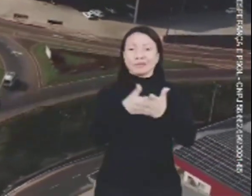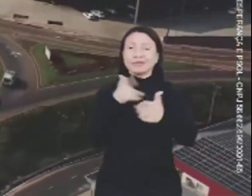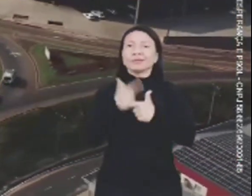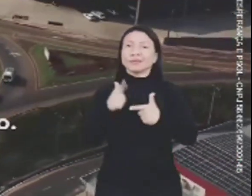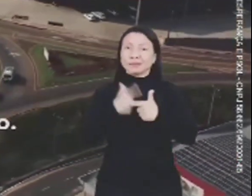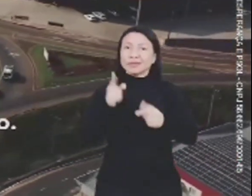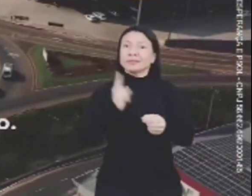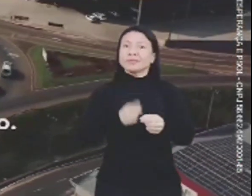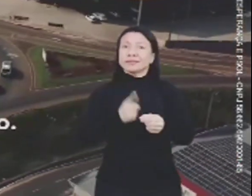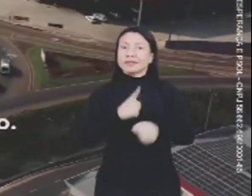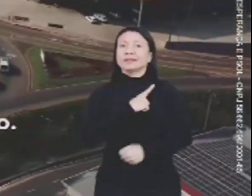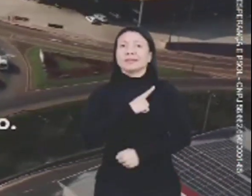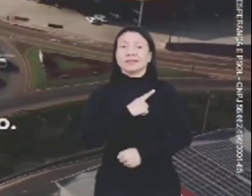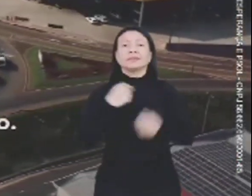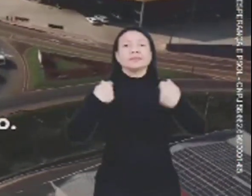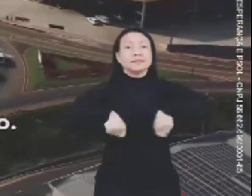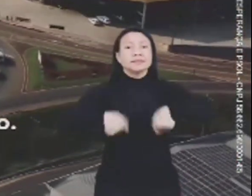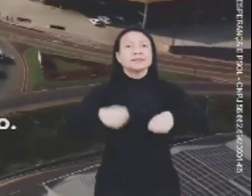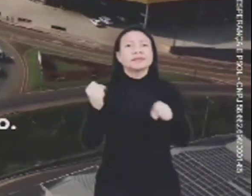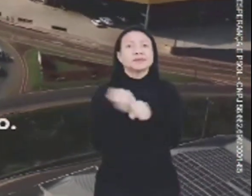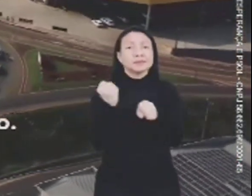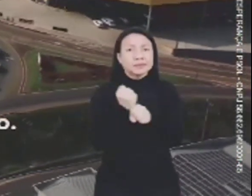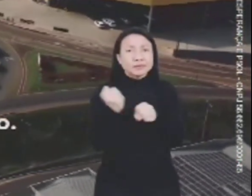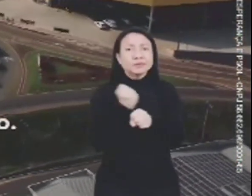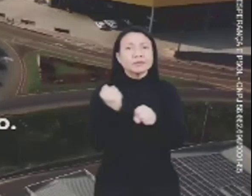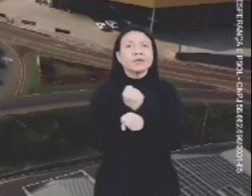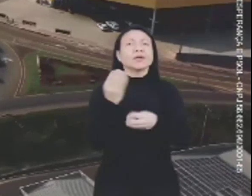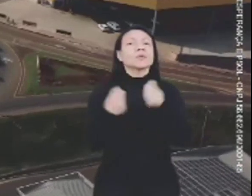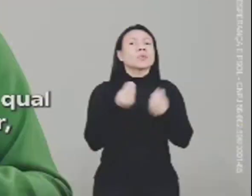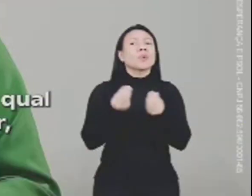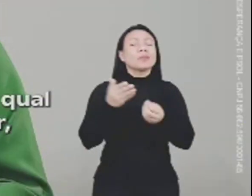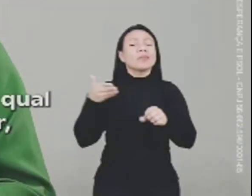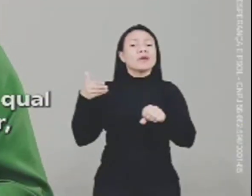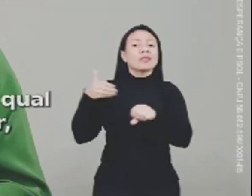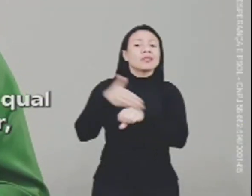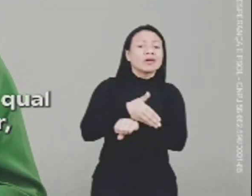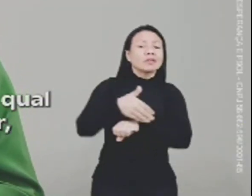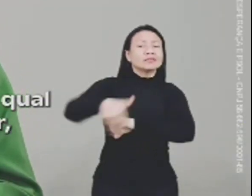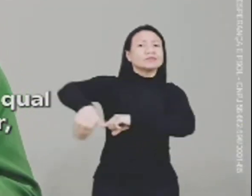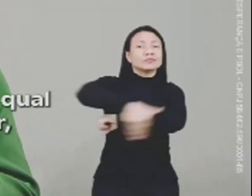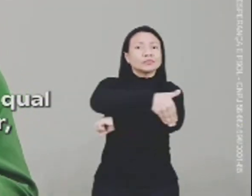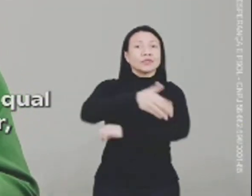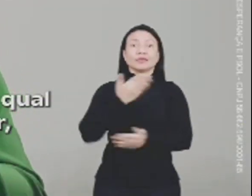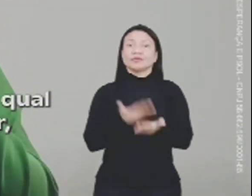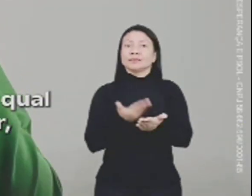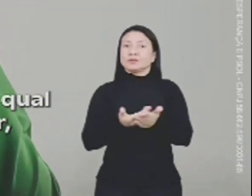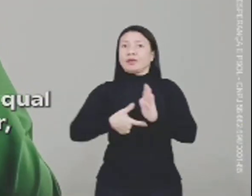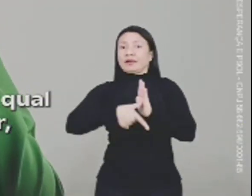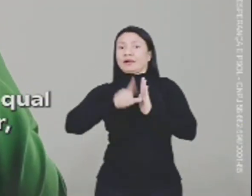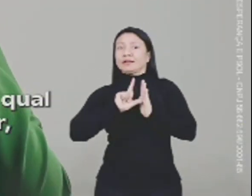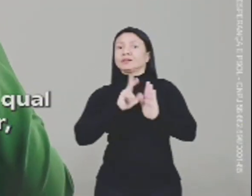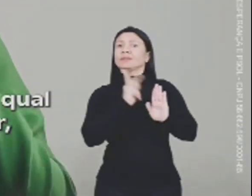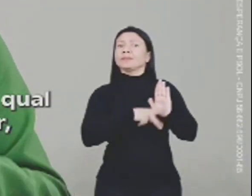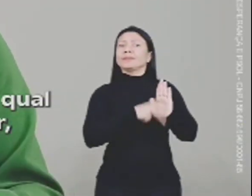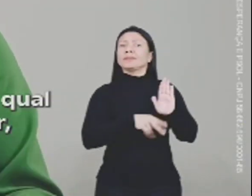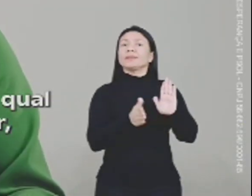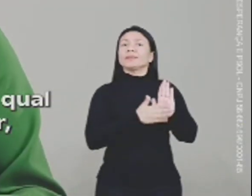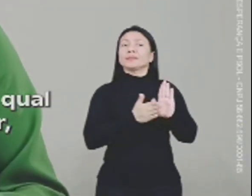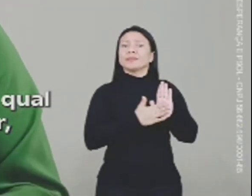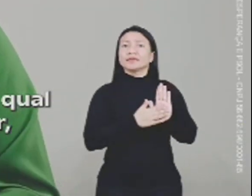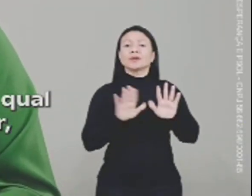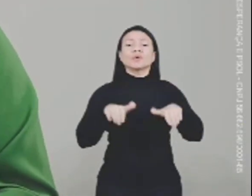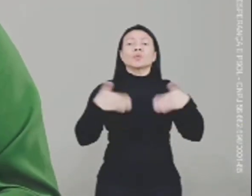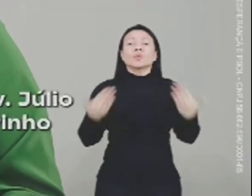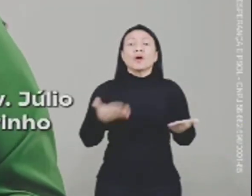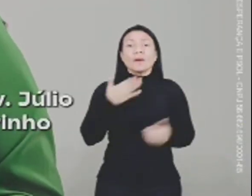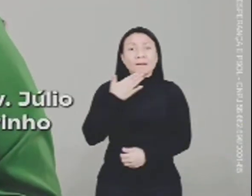nosso município. Precisamos construir uma via alternativa de acesso. Estamos em estudo para saber qual a melhor via